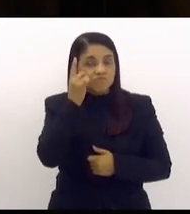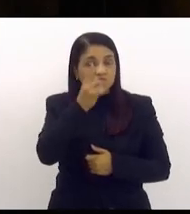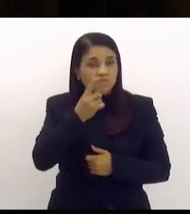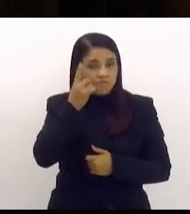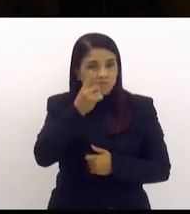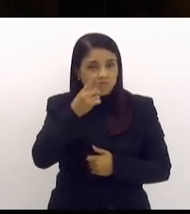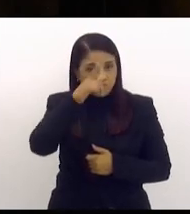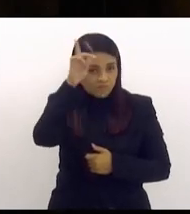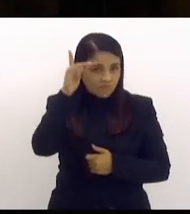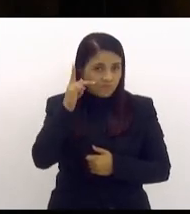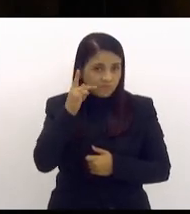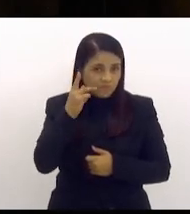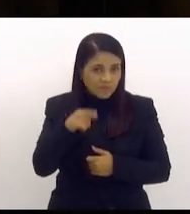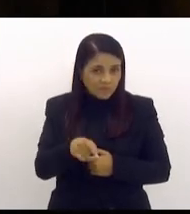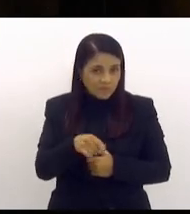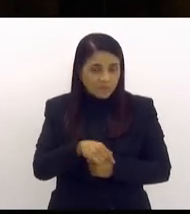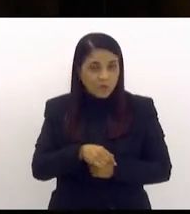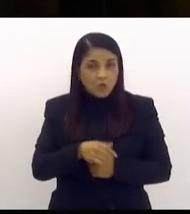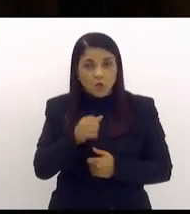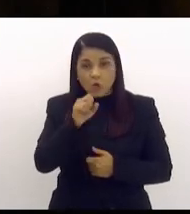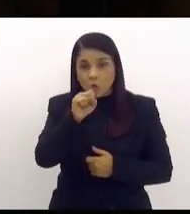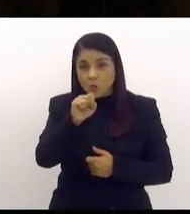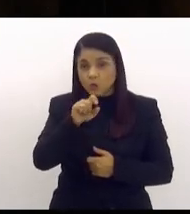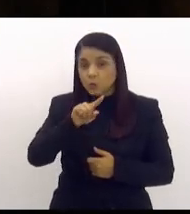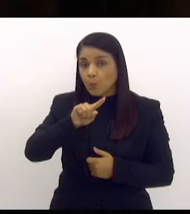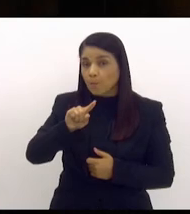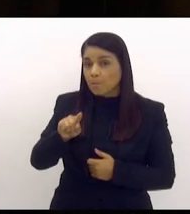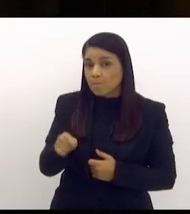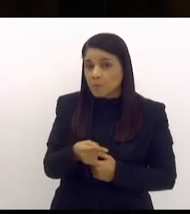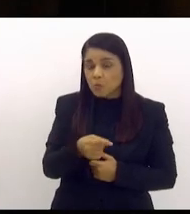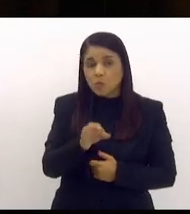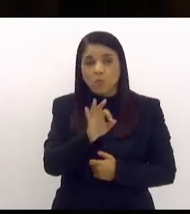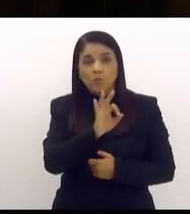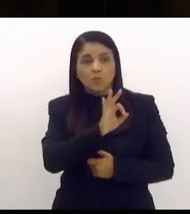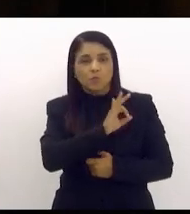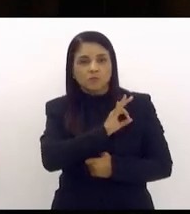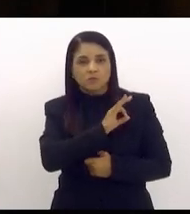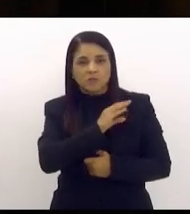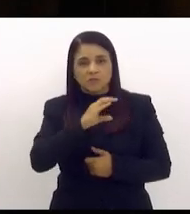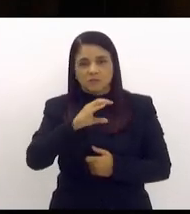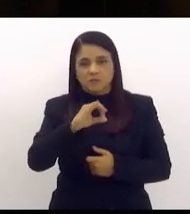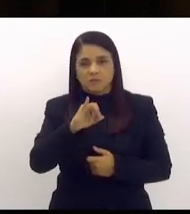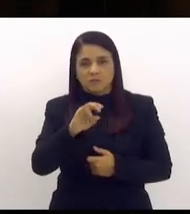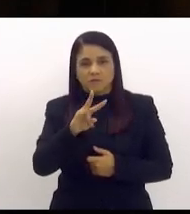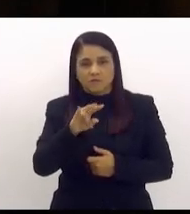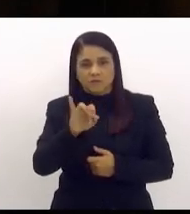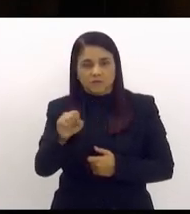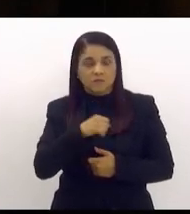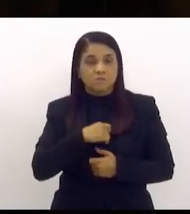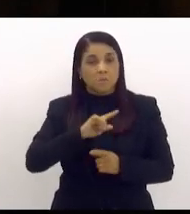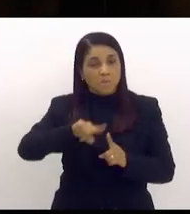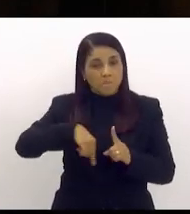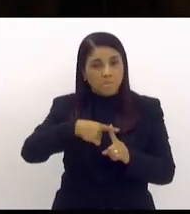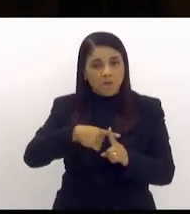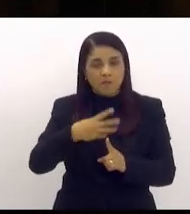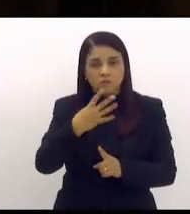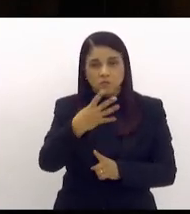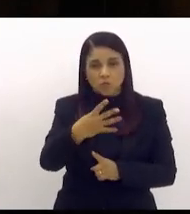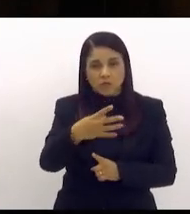oito mil policiais civis que nós temos mas quarenta dois mil